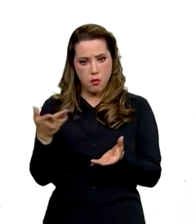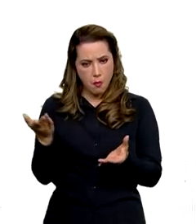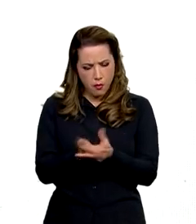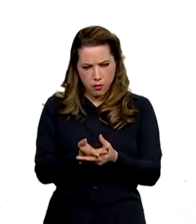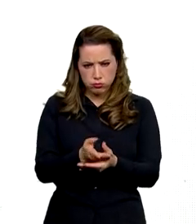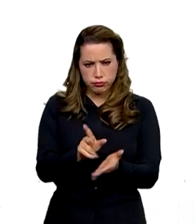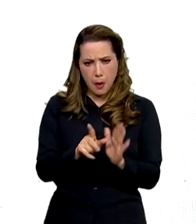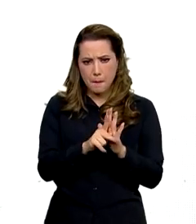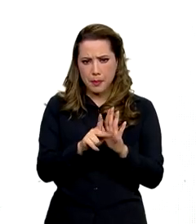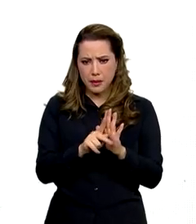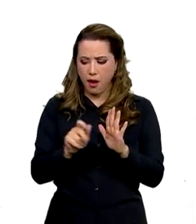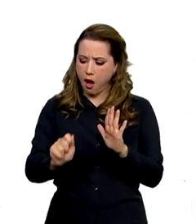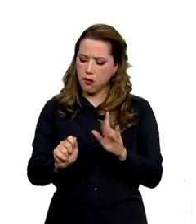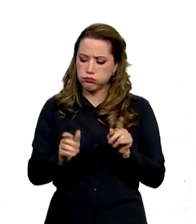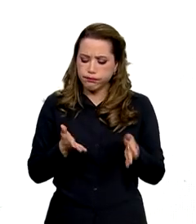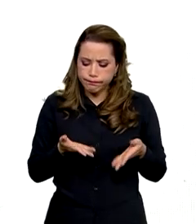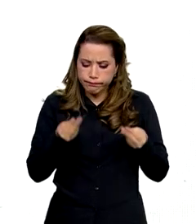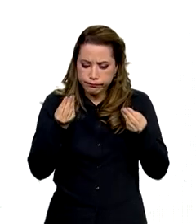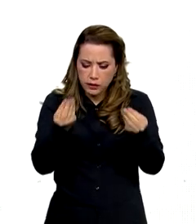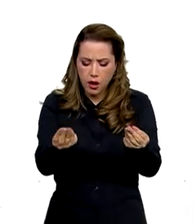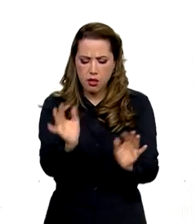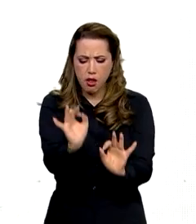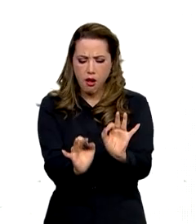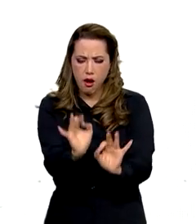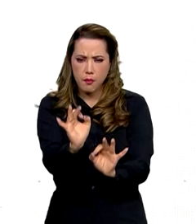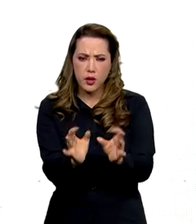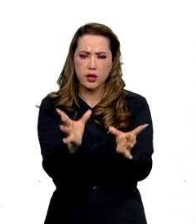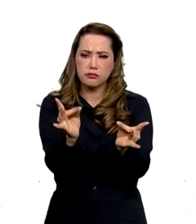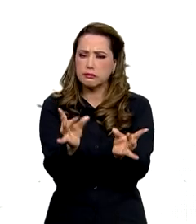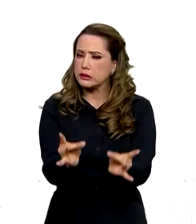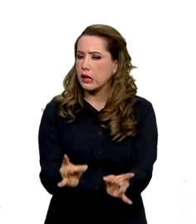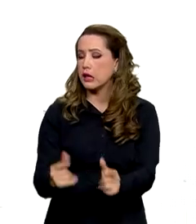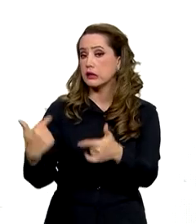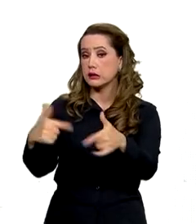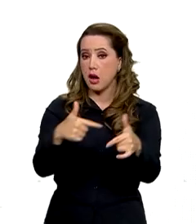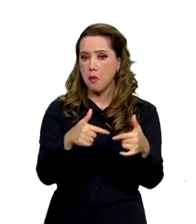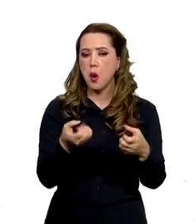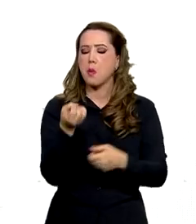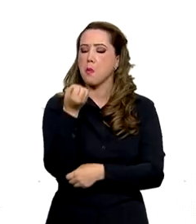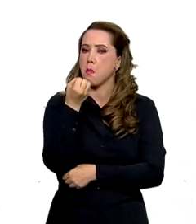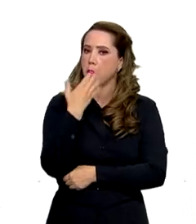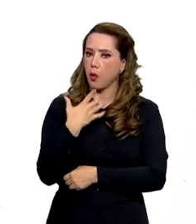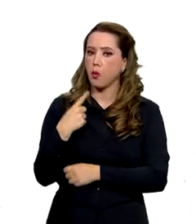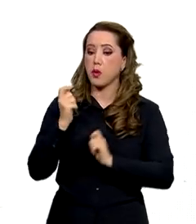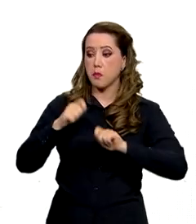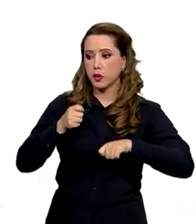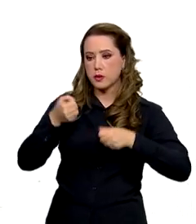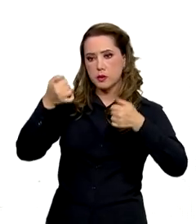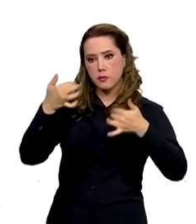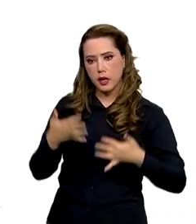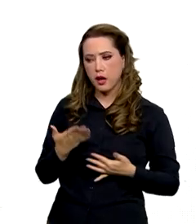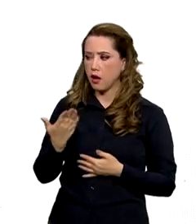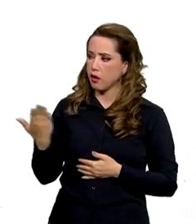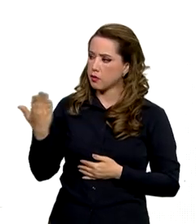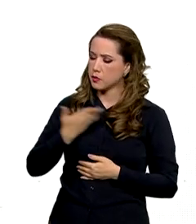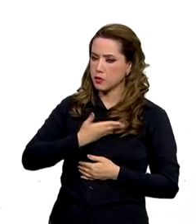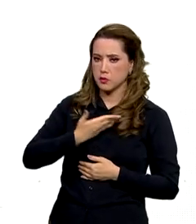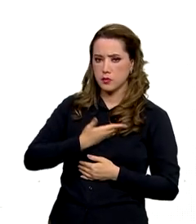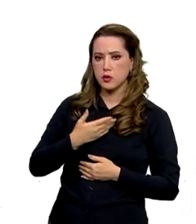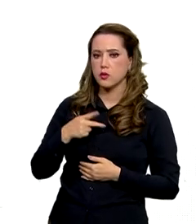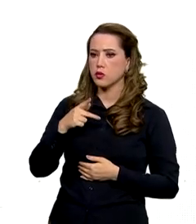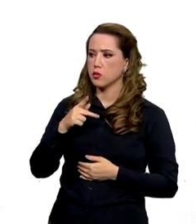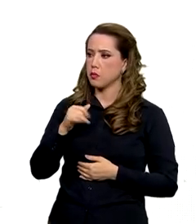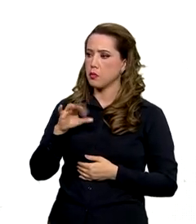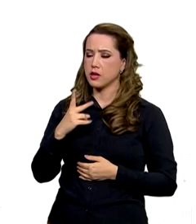bem feita, tão bem trabalhada. Eu posso dizer, companheiro Pacheco, leia esse